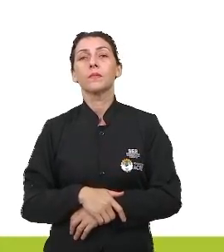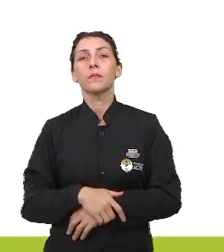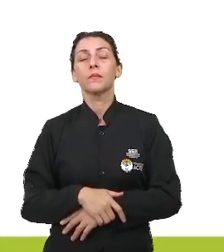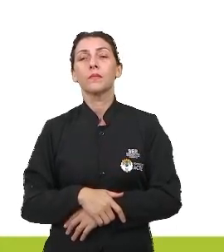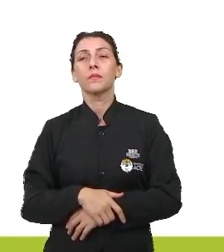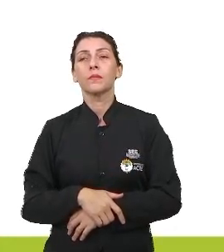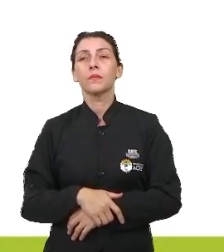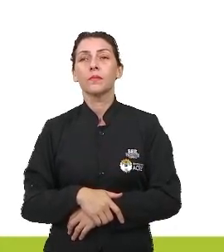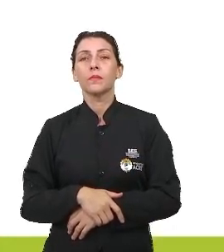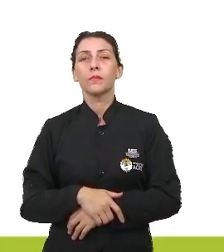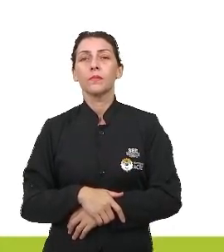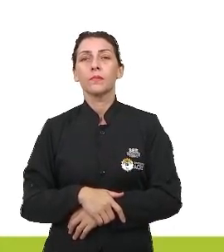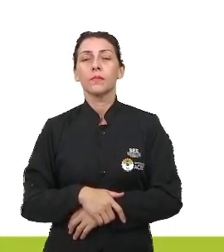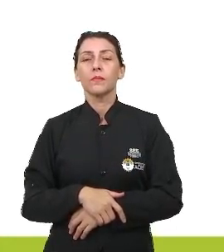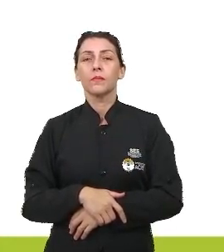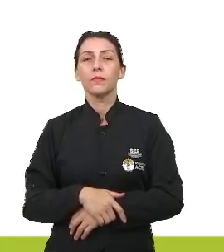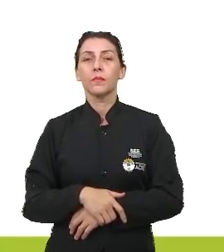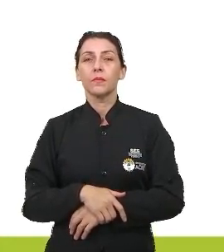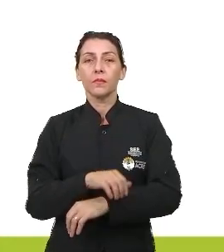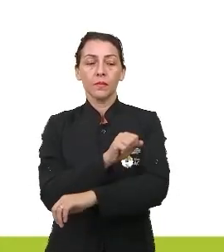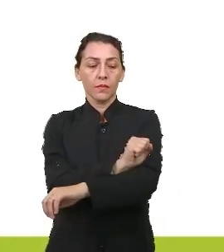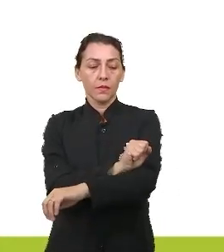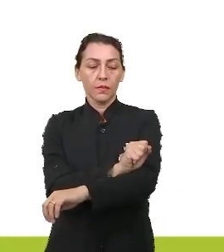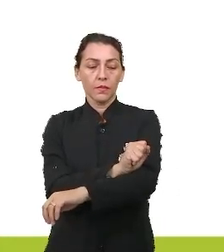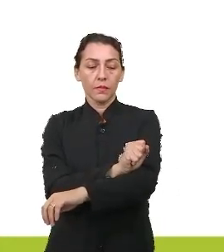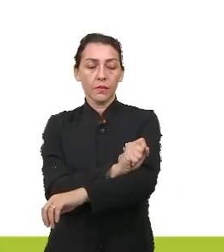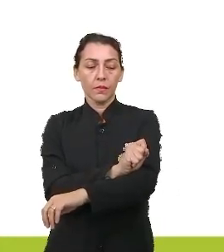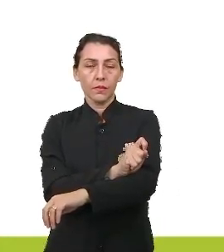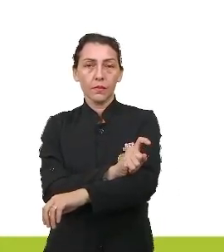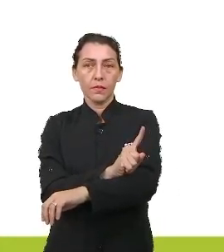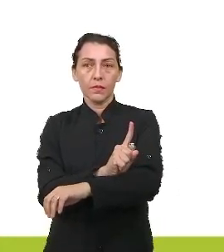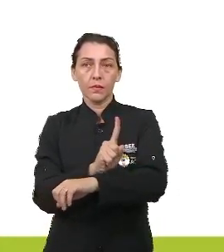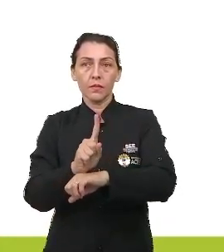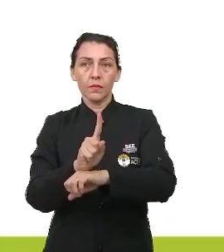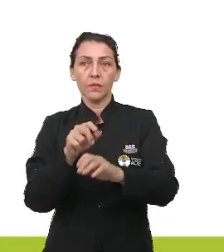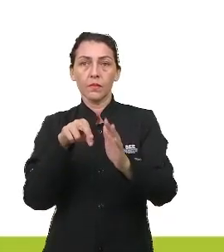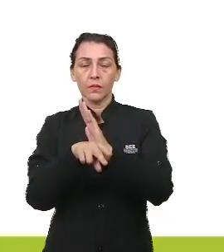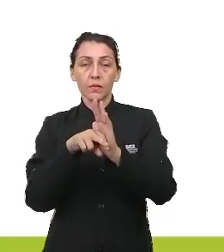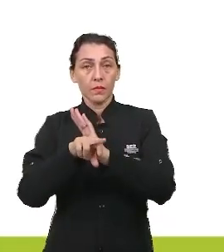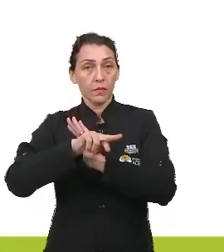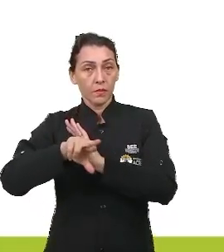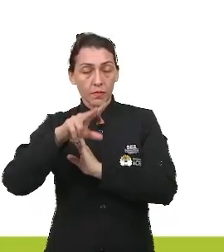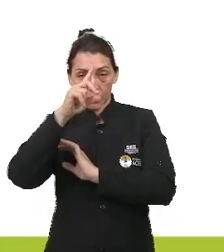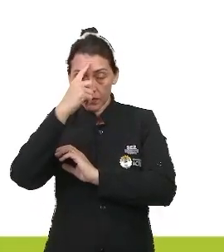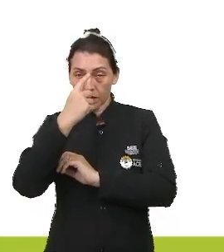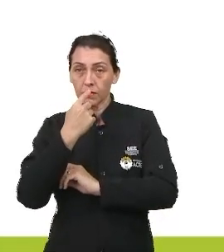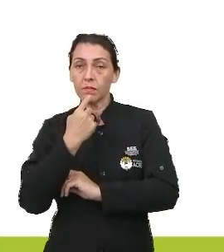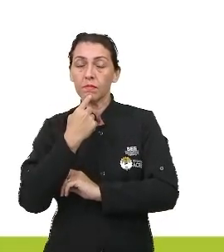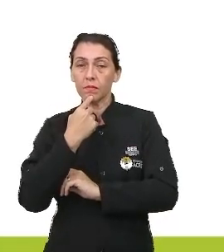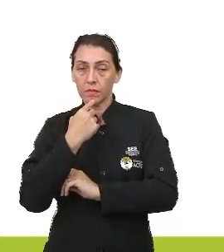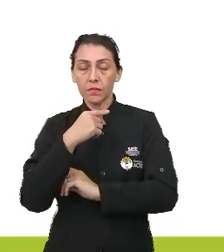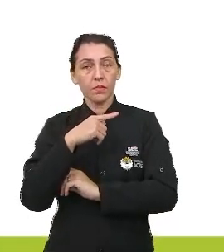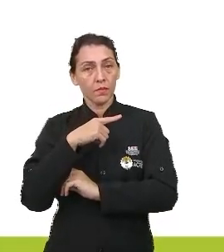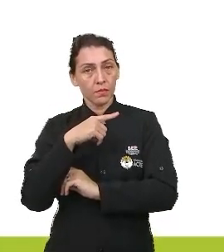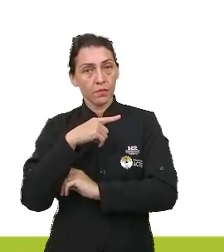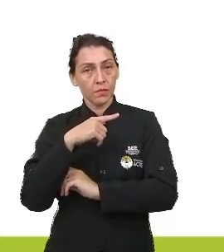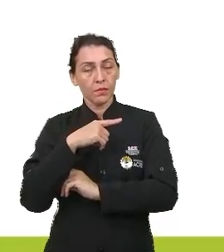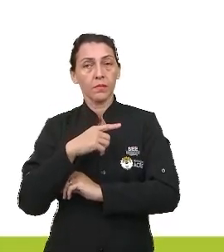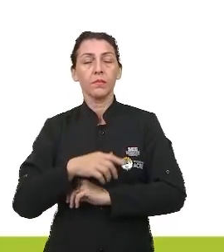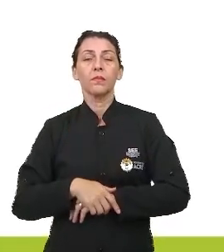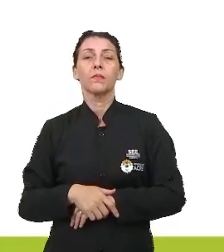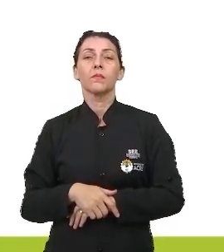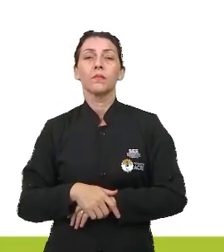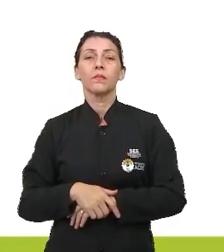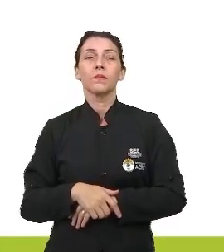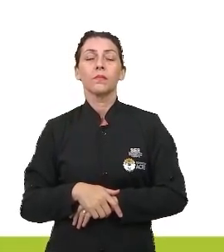início, nas aulas de evolução, de biologia, obviamente, não é aquela imagem que aparece lá